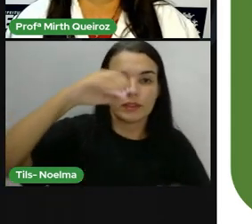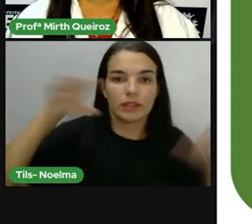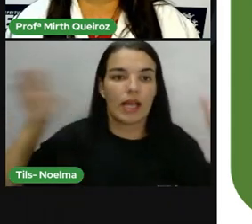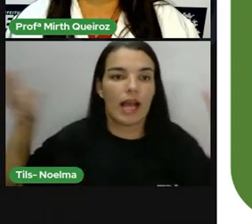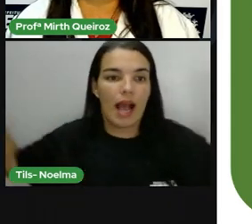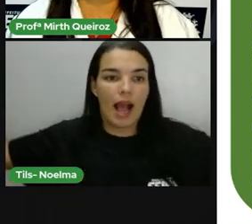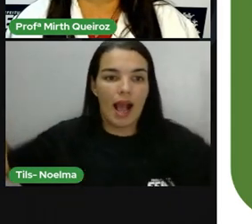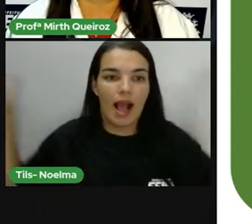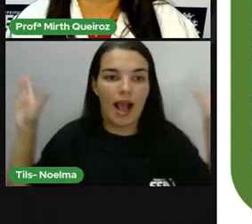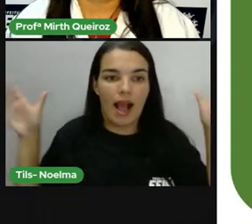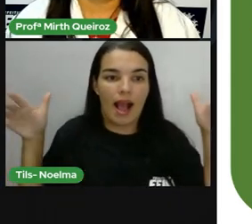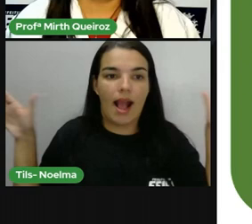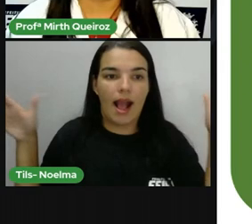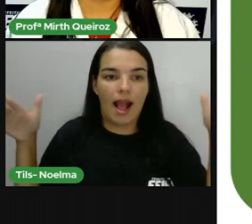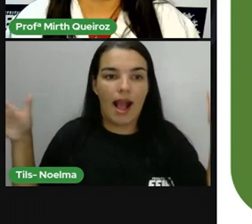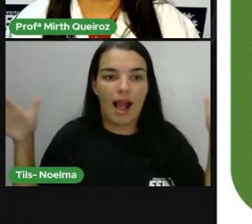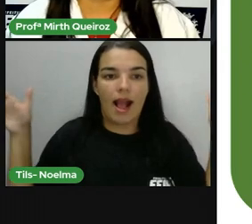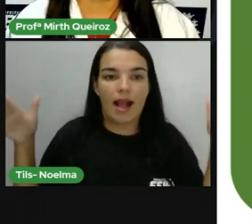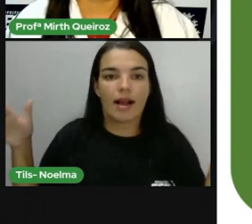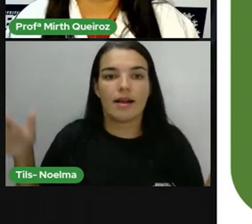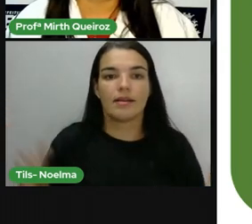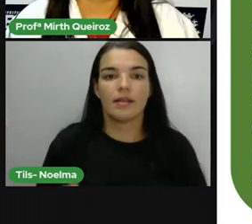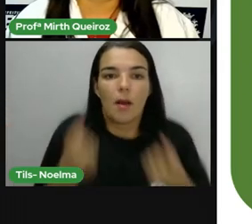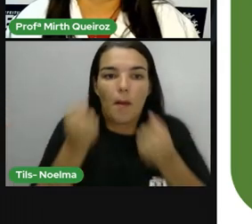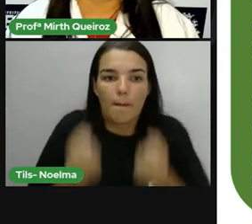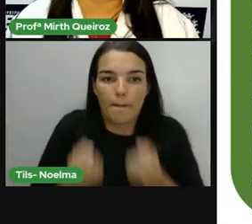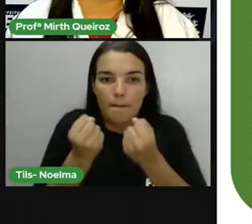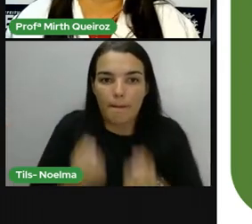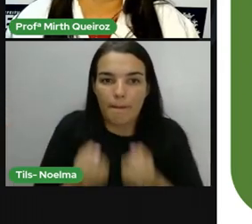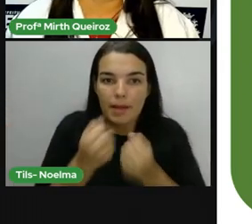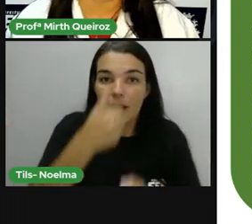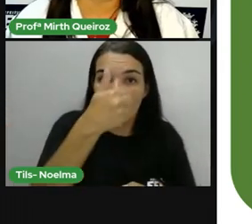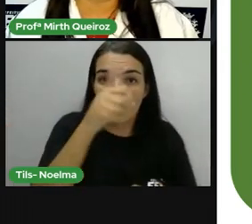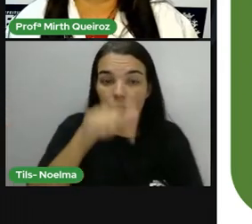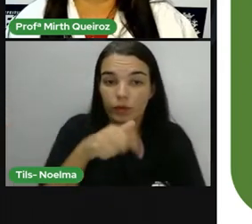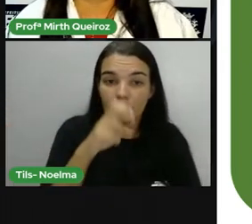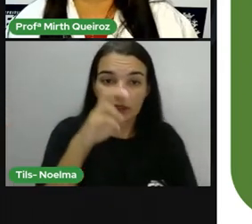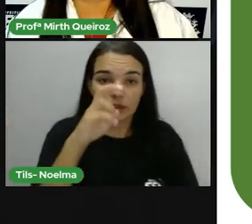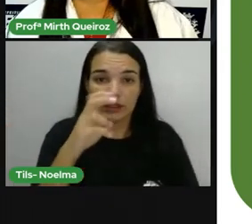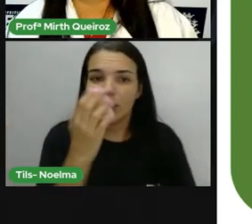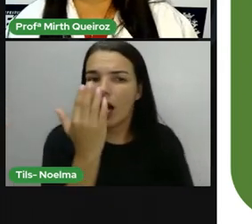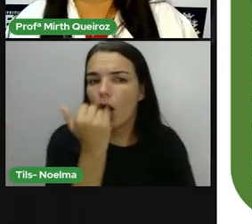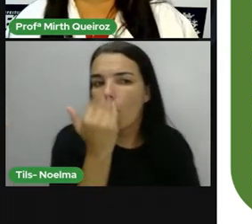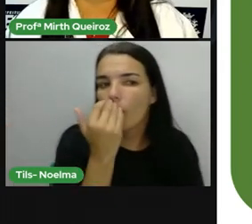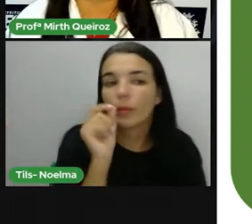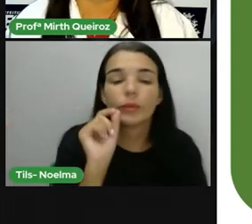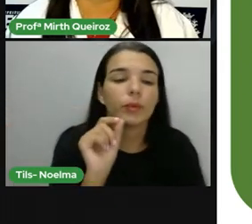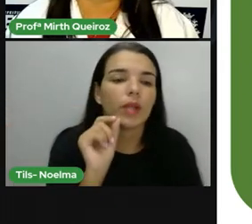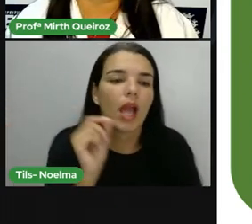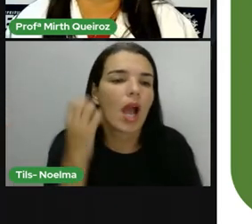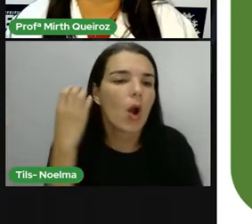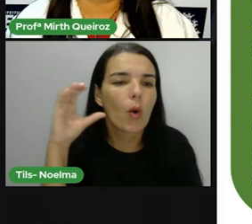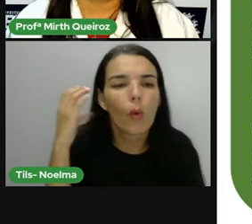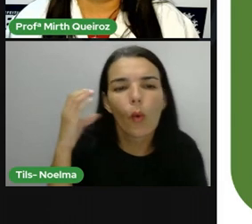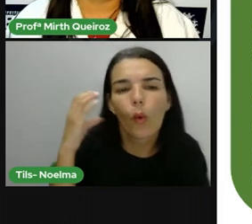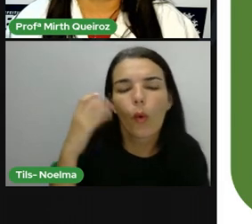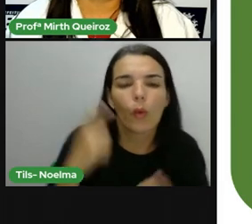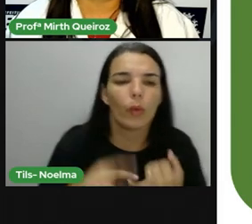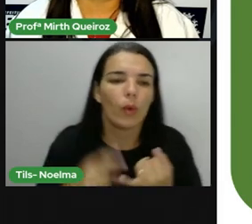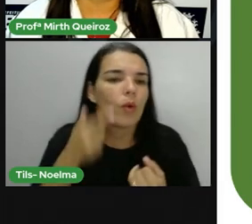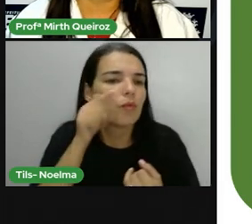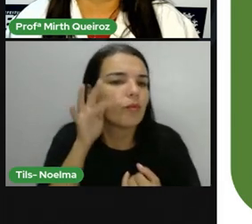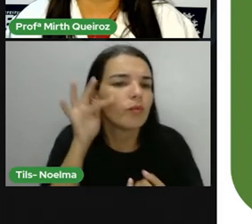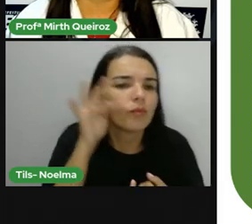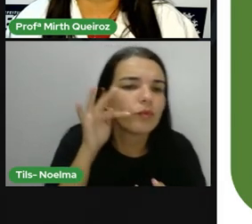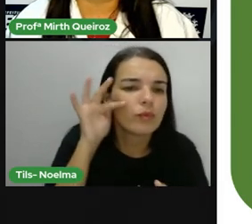,5 quilos. A alimentação dela é feita basicamente com sementes, coquinhos e frutas variadas. A